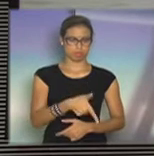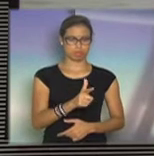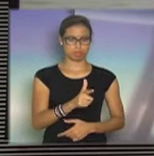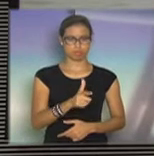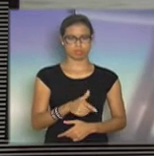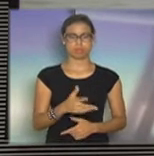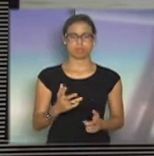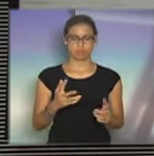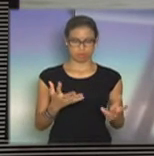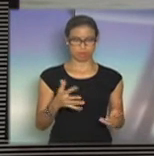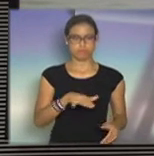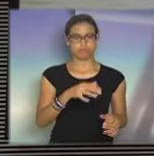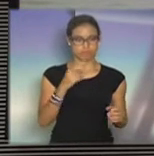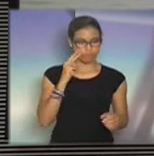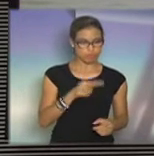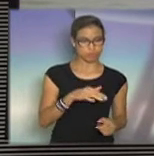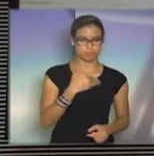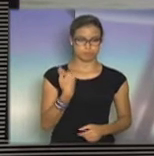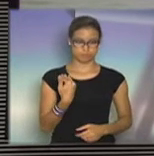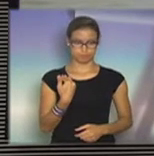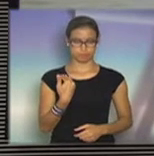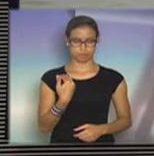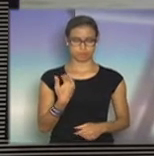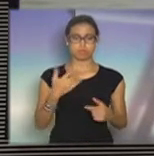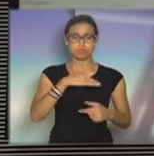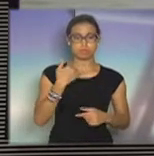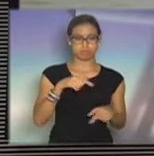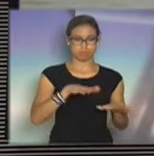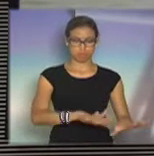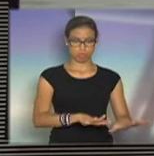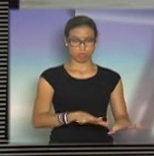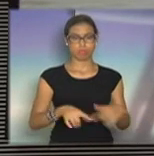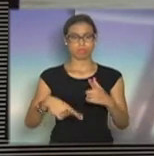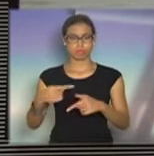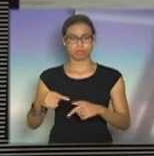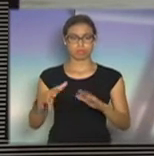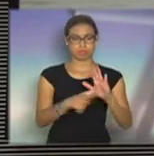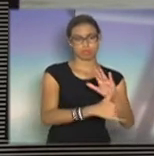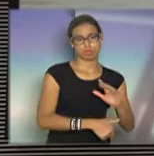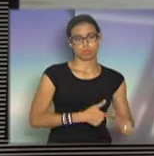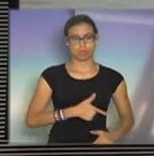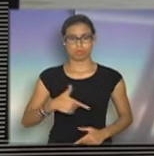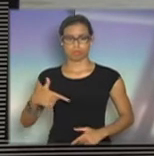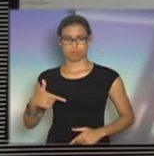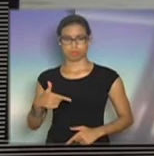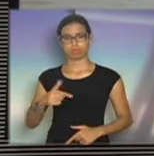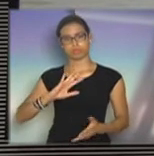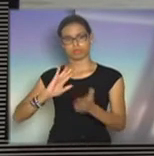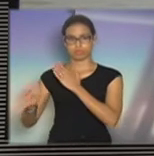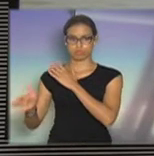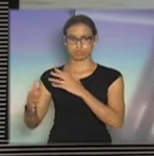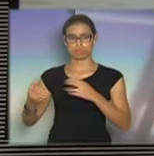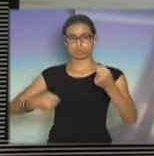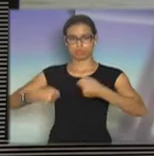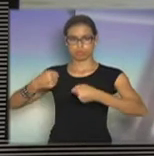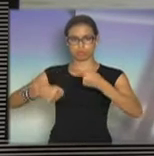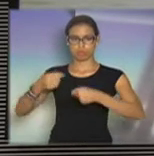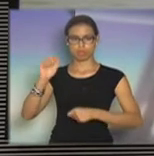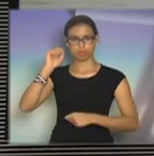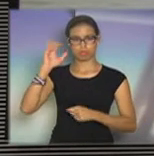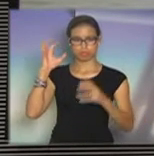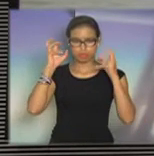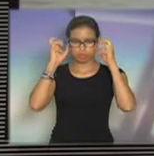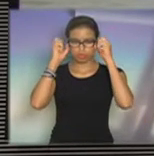claro de execução. Ele morreu no local e o criminoso ainda levou a arma do policial militar fugindo num veículo de cor escura.